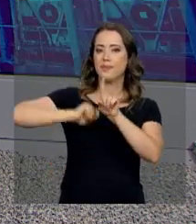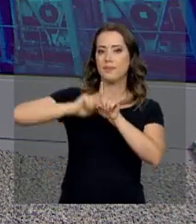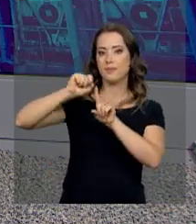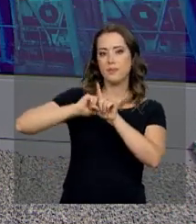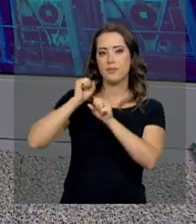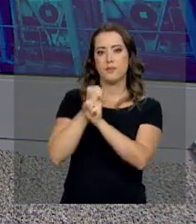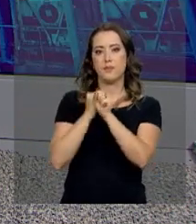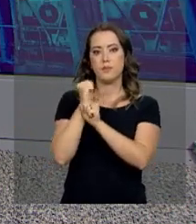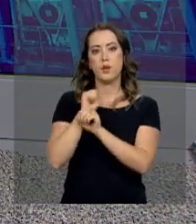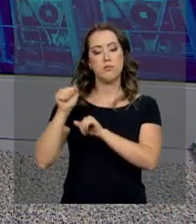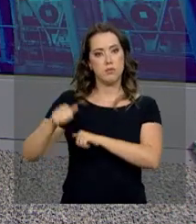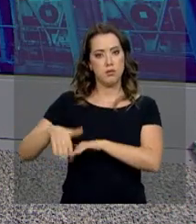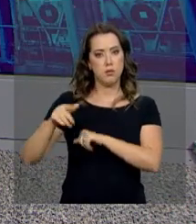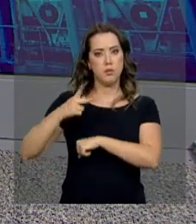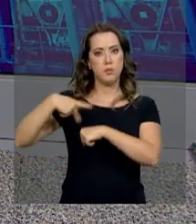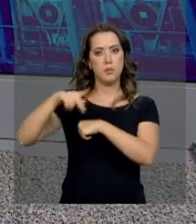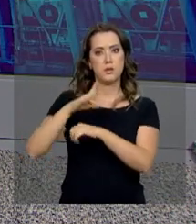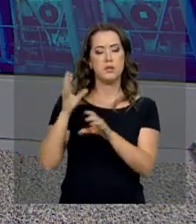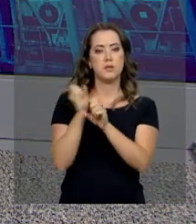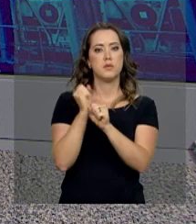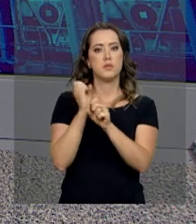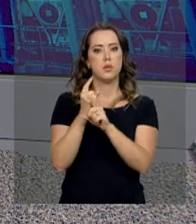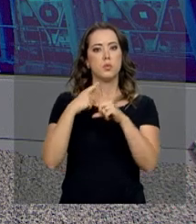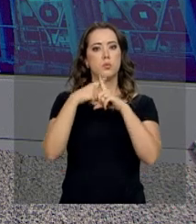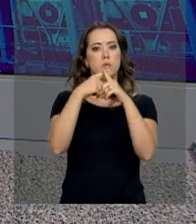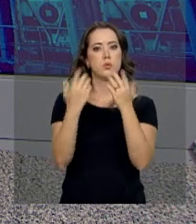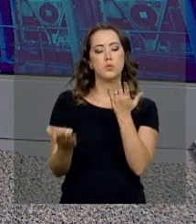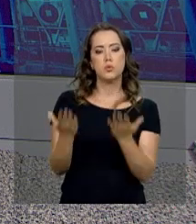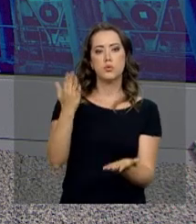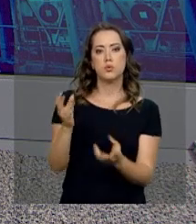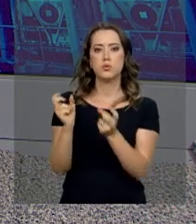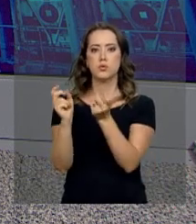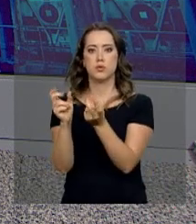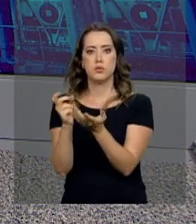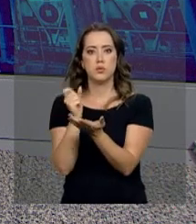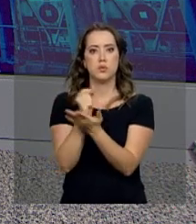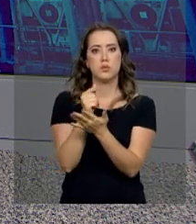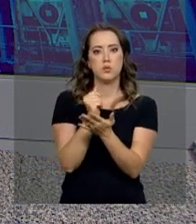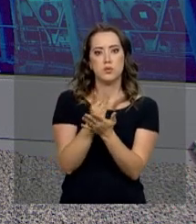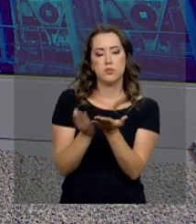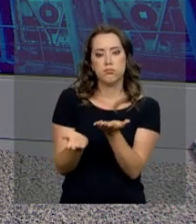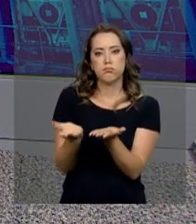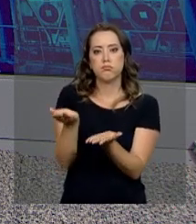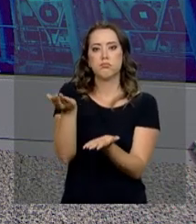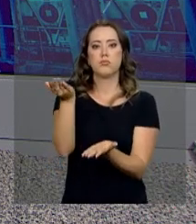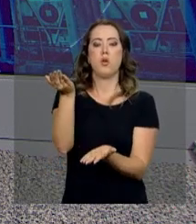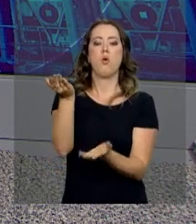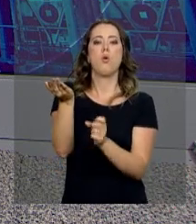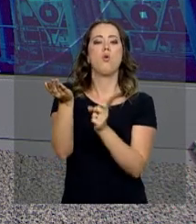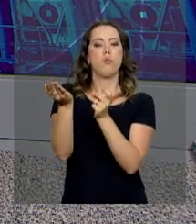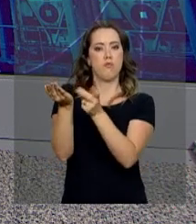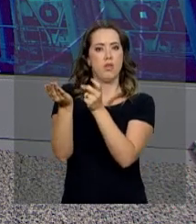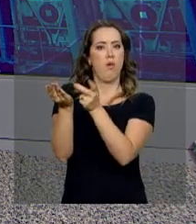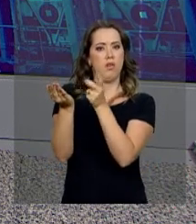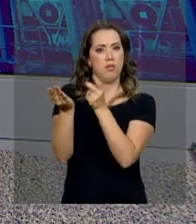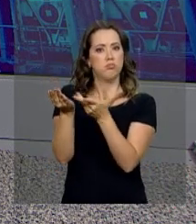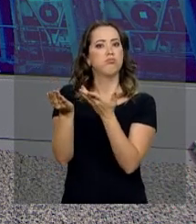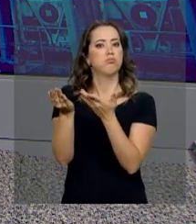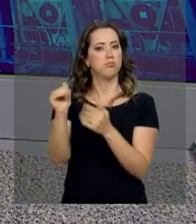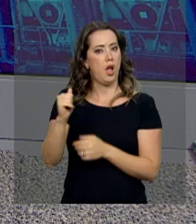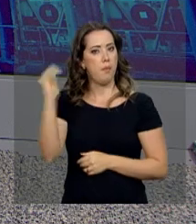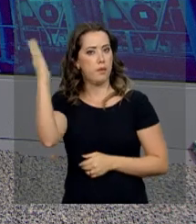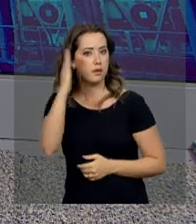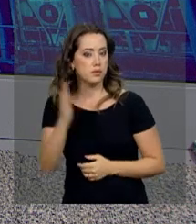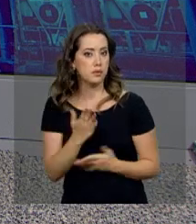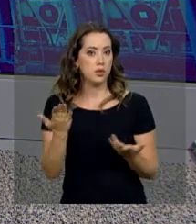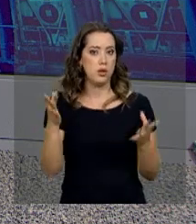do ano. Em setembro, o país teve saldo positivo da balança, ou seja, vendeu mais do que comprou dos outros países. Os detalhes foram